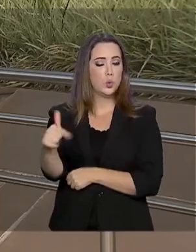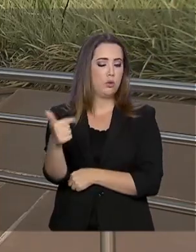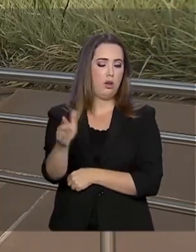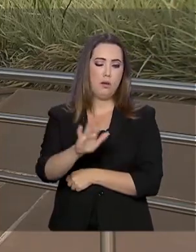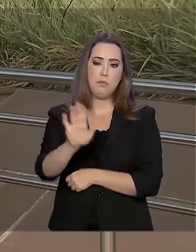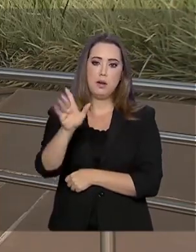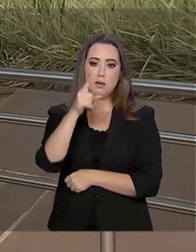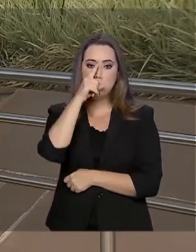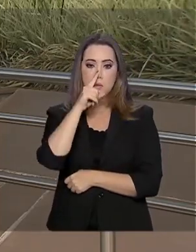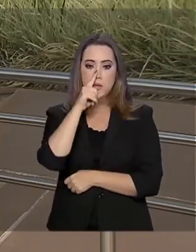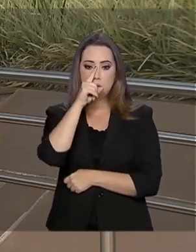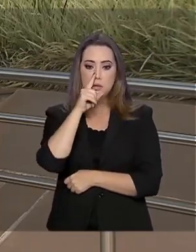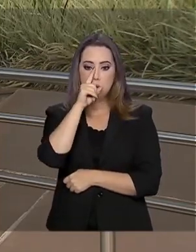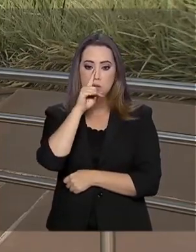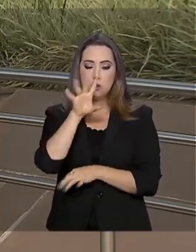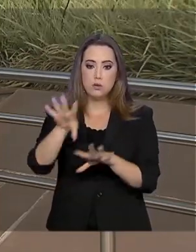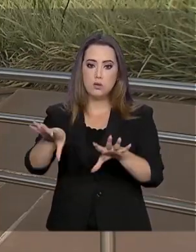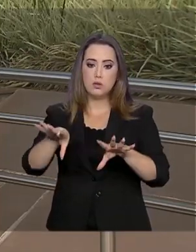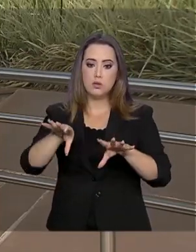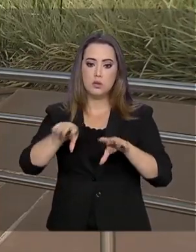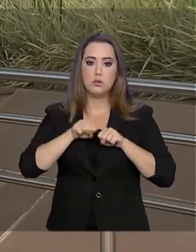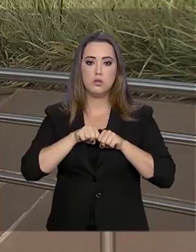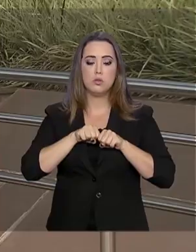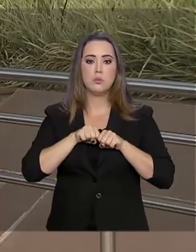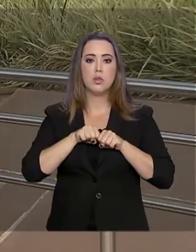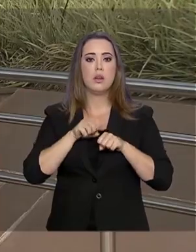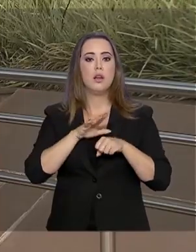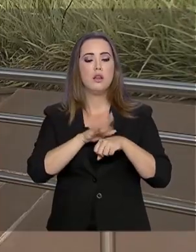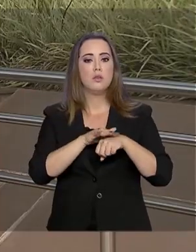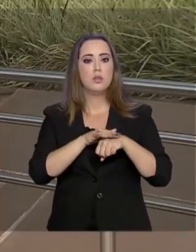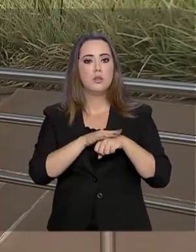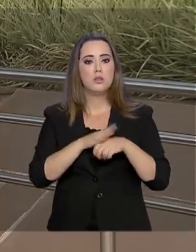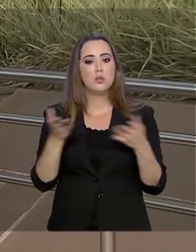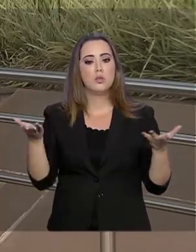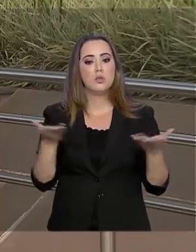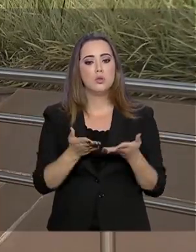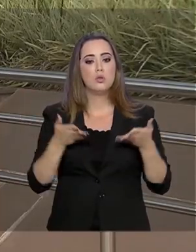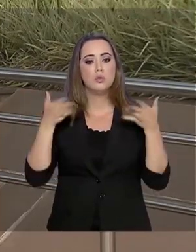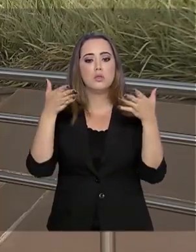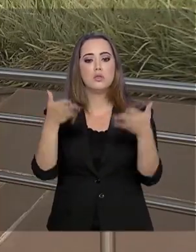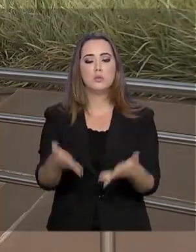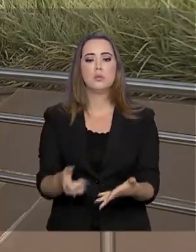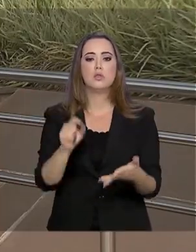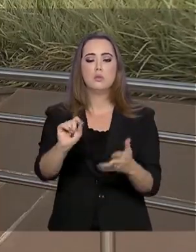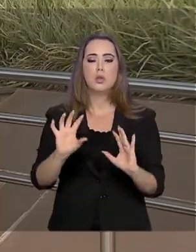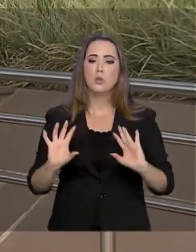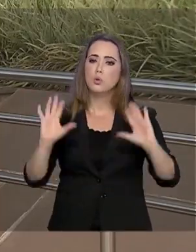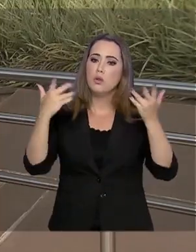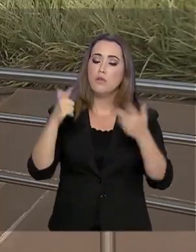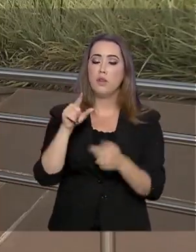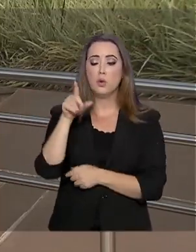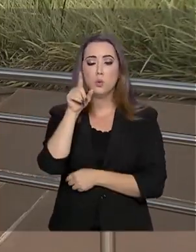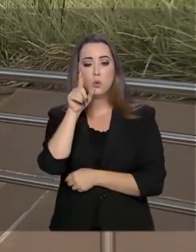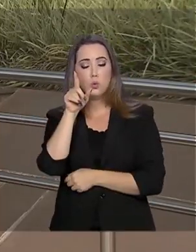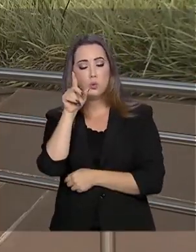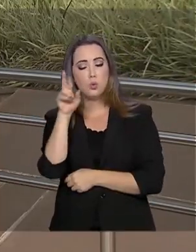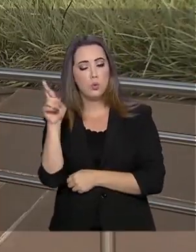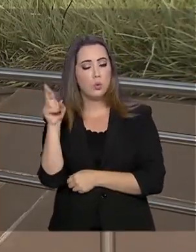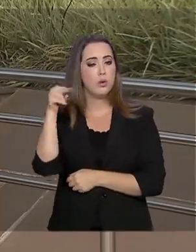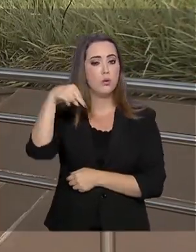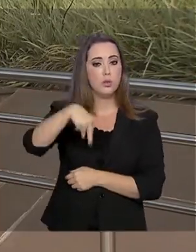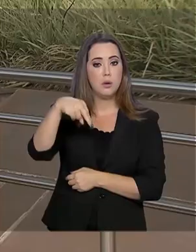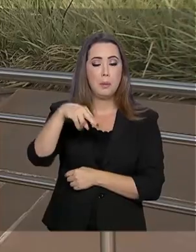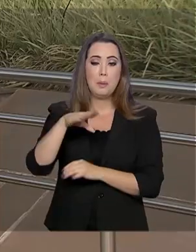risco de transmissão da doença. Hoje, o presidente Jair Bolsonaro participaria de um evento em Mossoró, no Rio Grande do